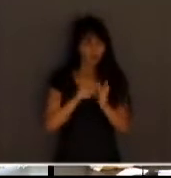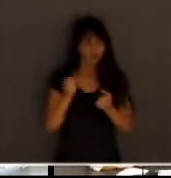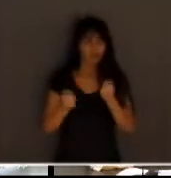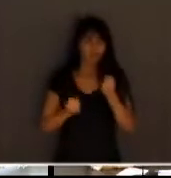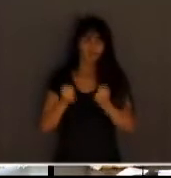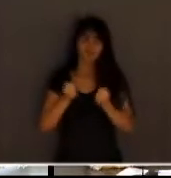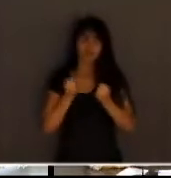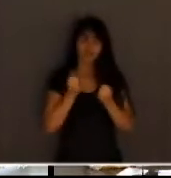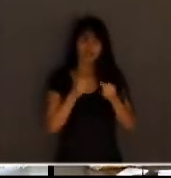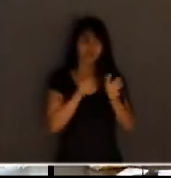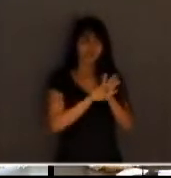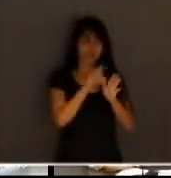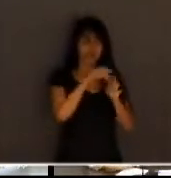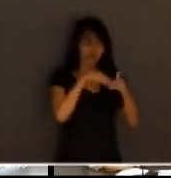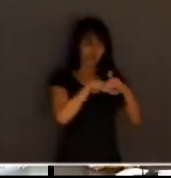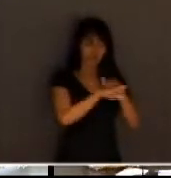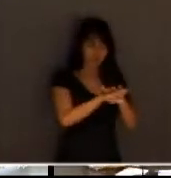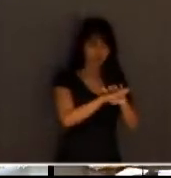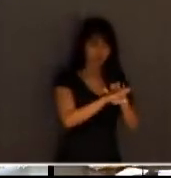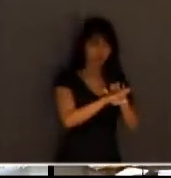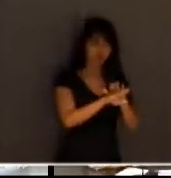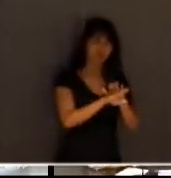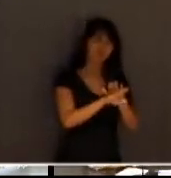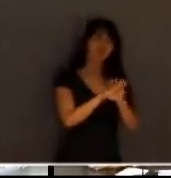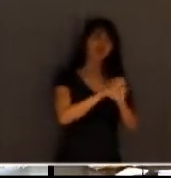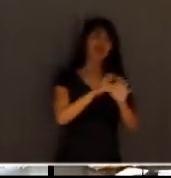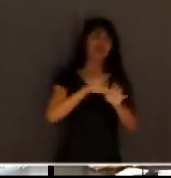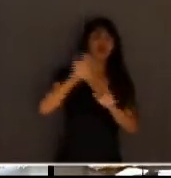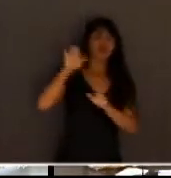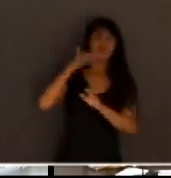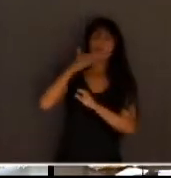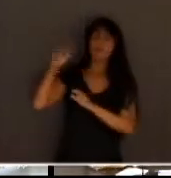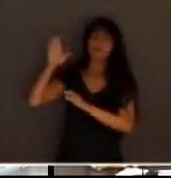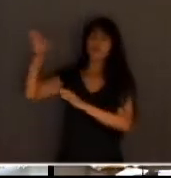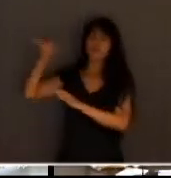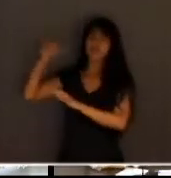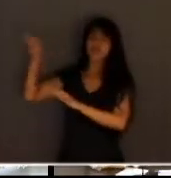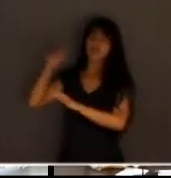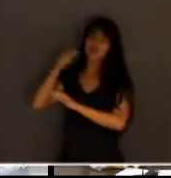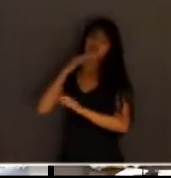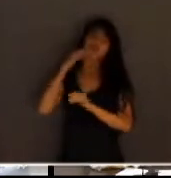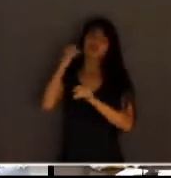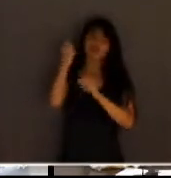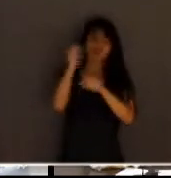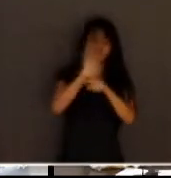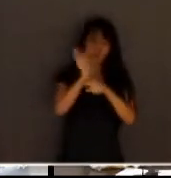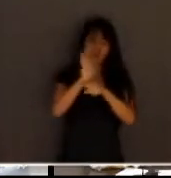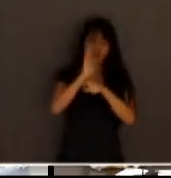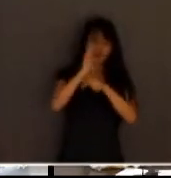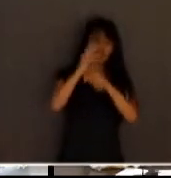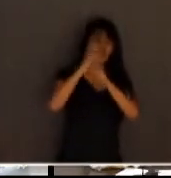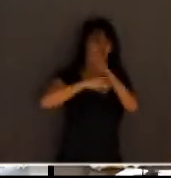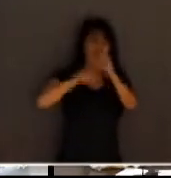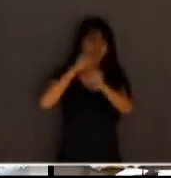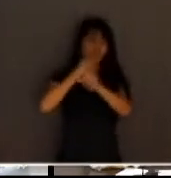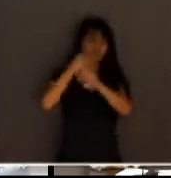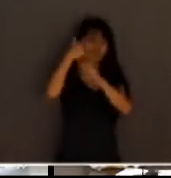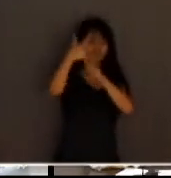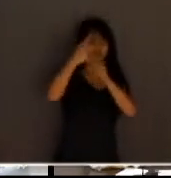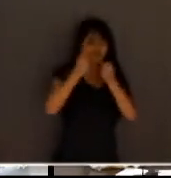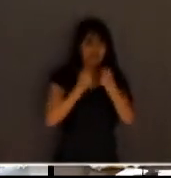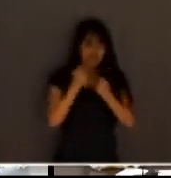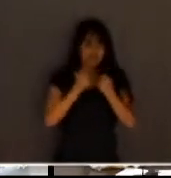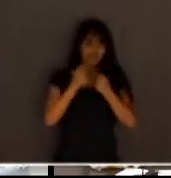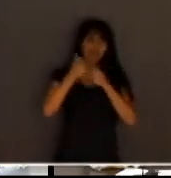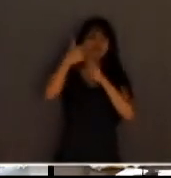chegam lá no estacionamento tipo um cine drive-in. Ao invés de ver o filme do super-homem, eles vão ver o Cisco WebEx ou